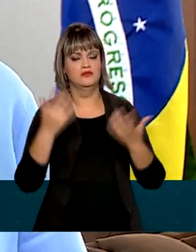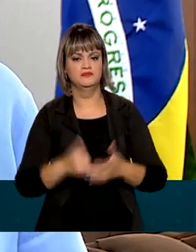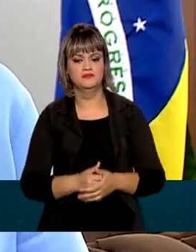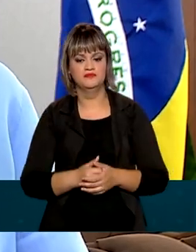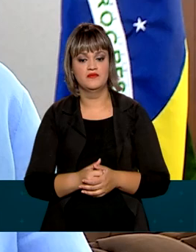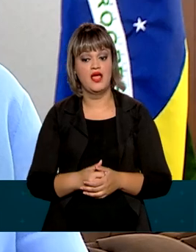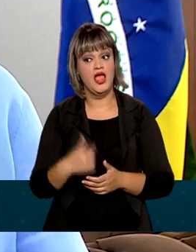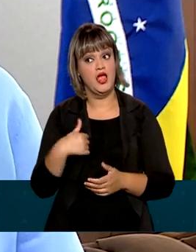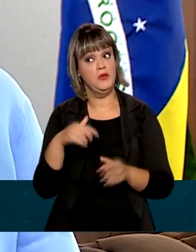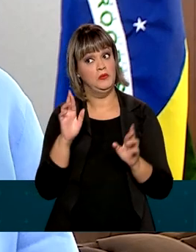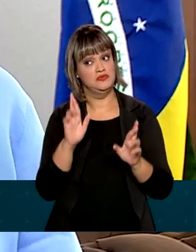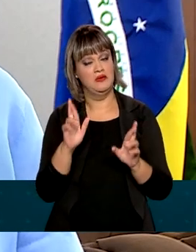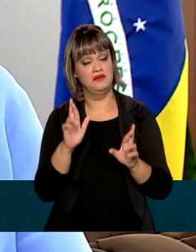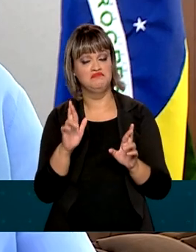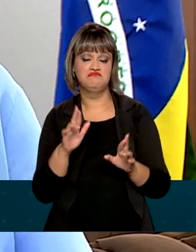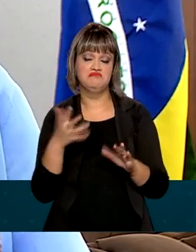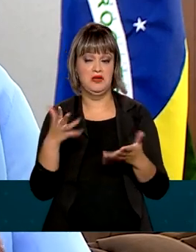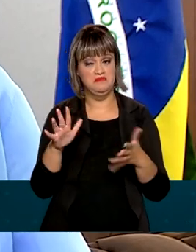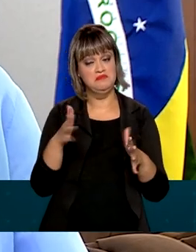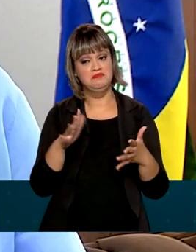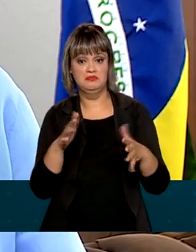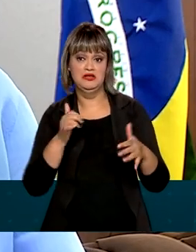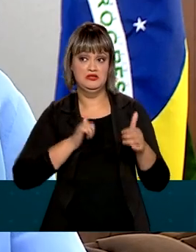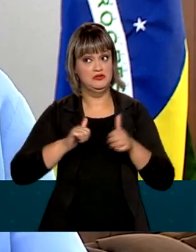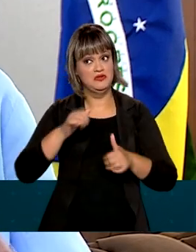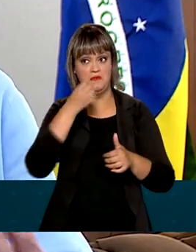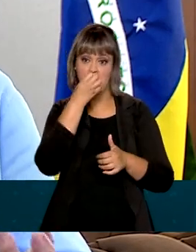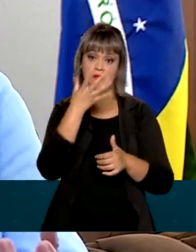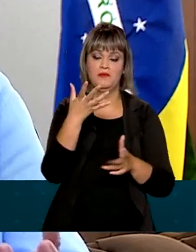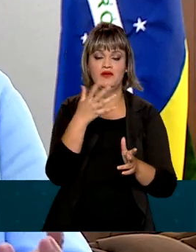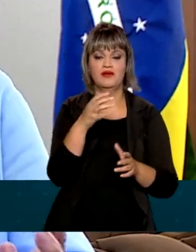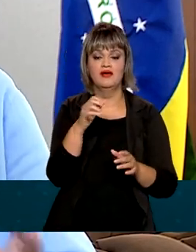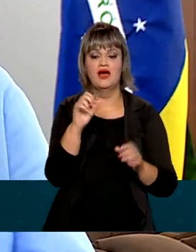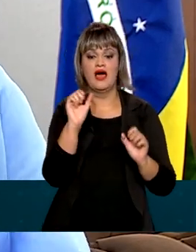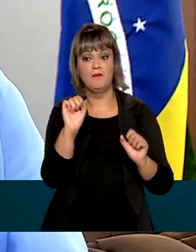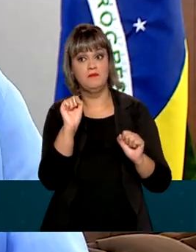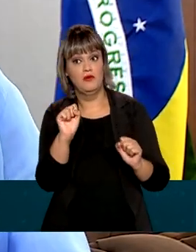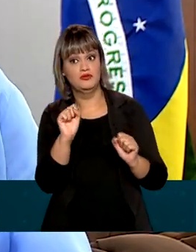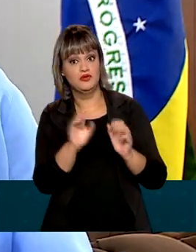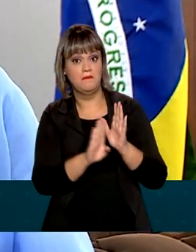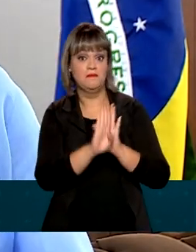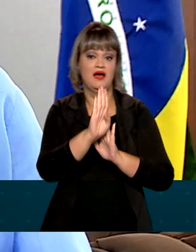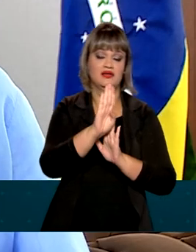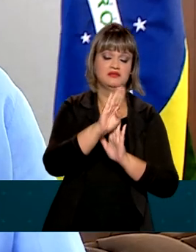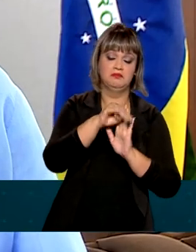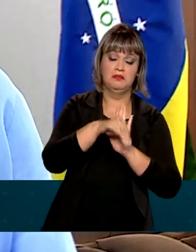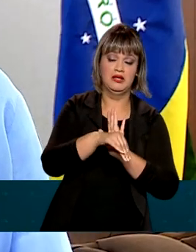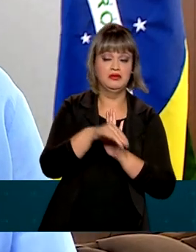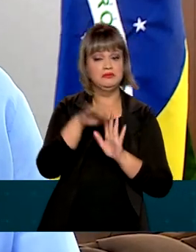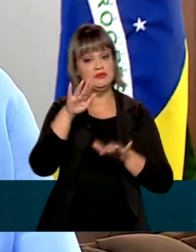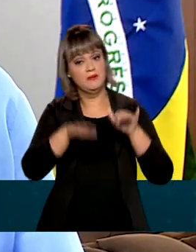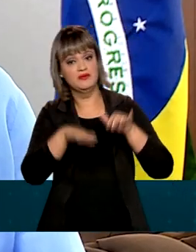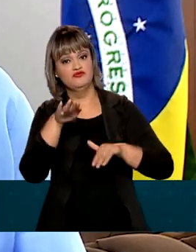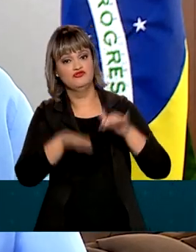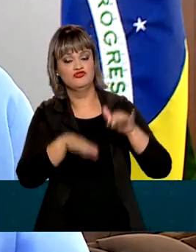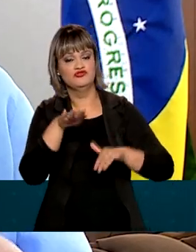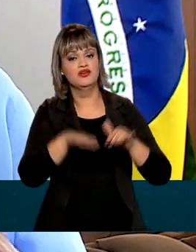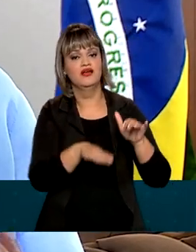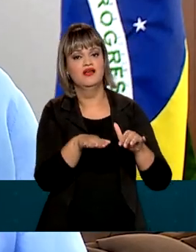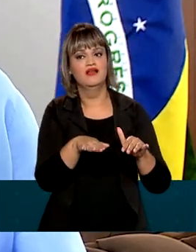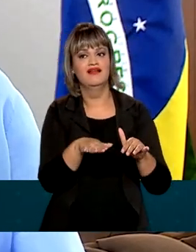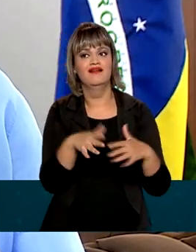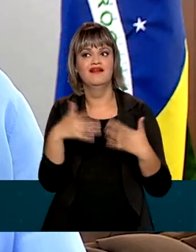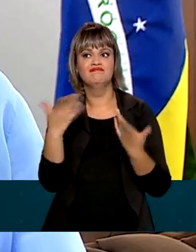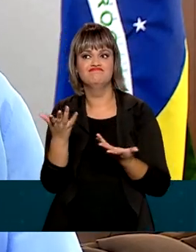Eu espero, vamos dizer, essa é uma estimativa boa, ela pode ser um pouco maior ou um pouco menor, vai depender de